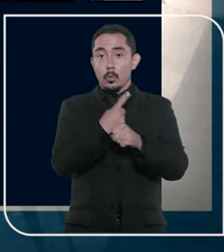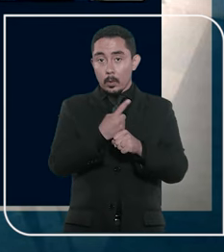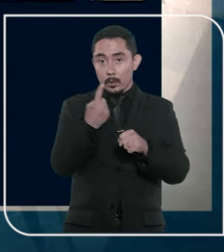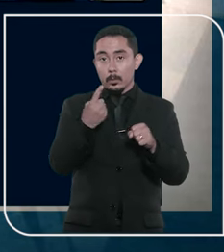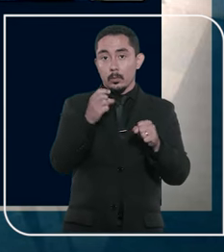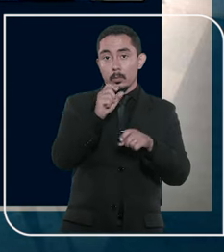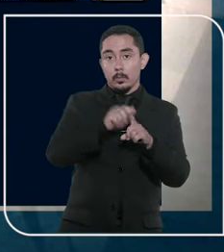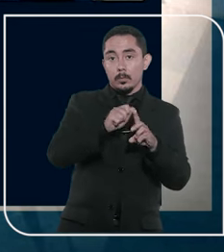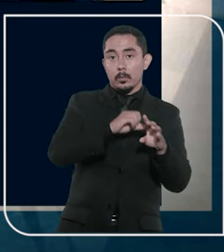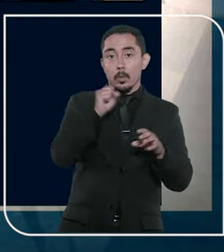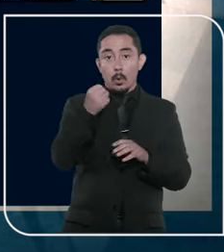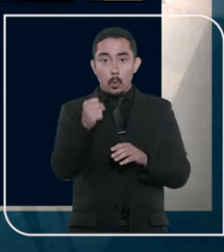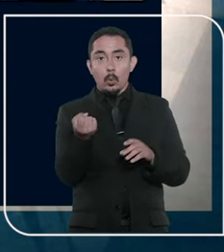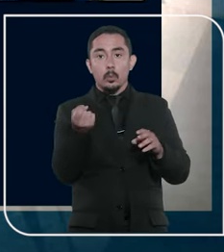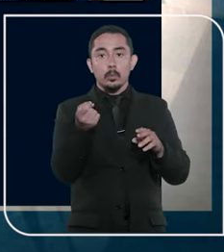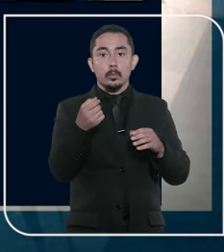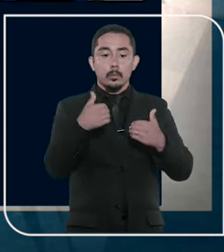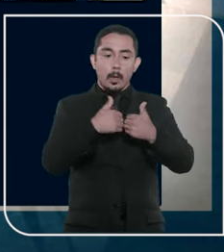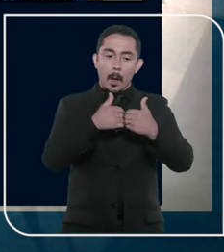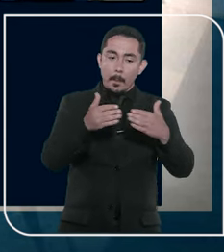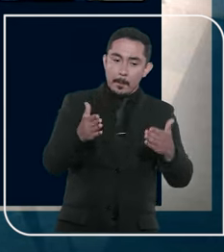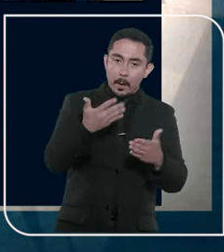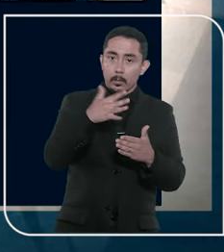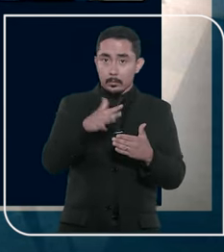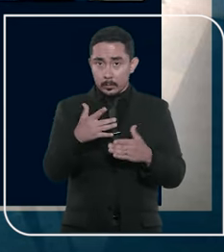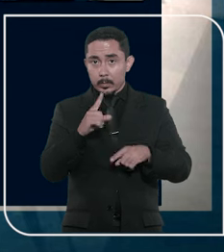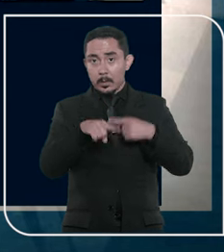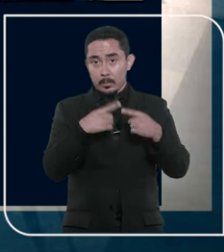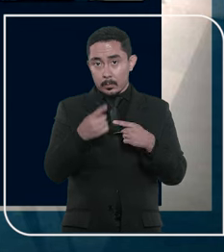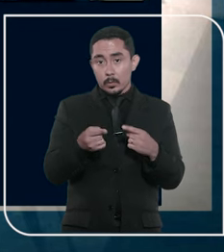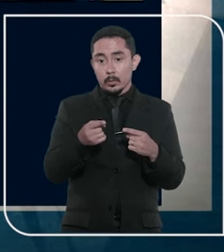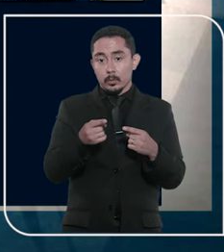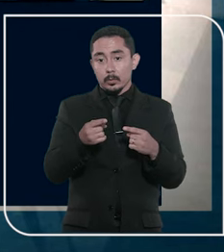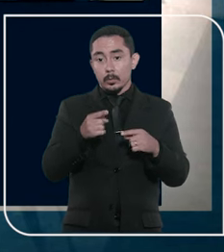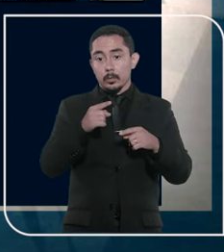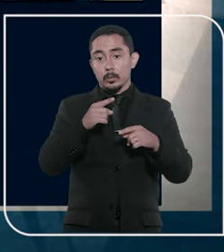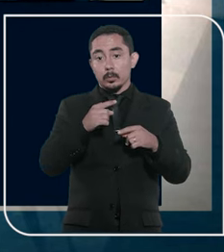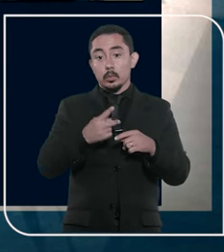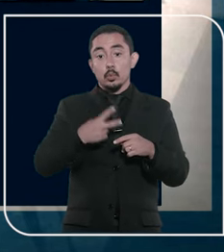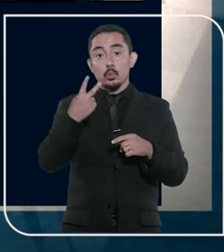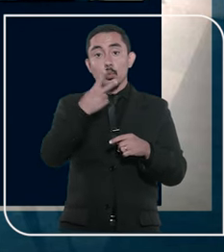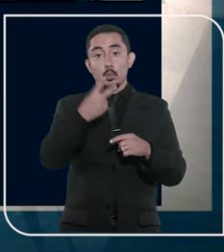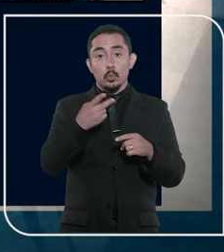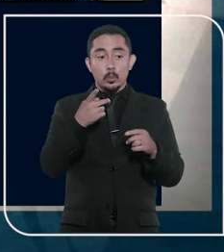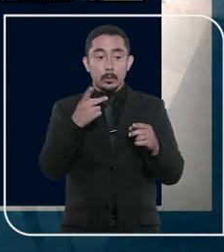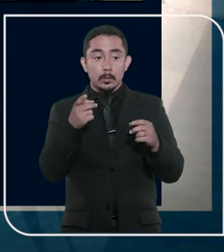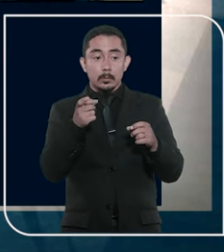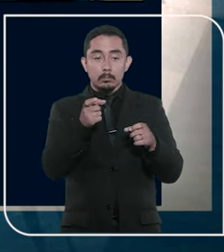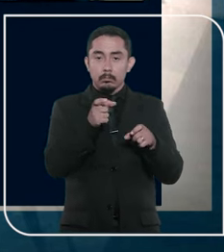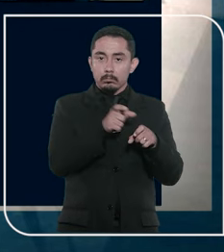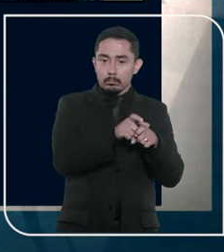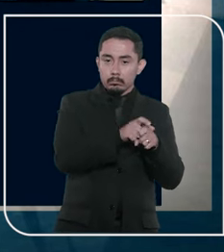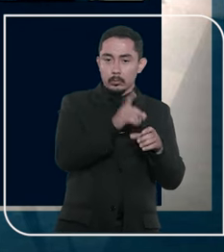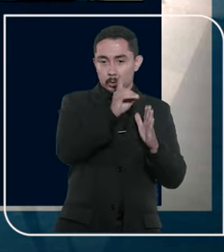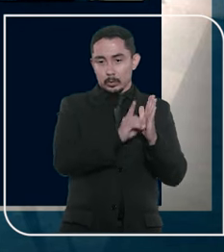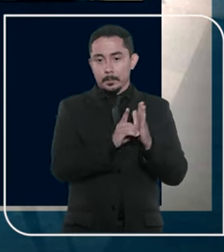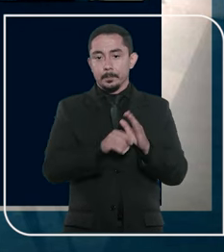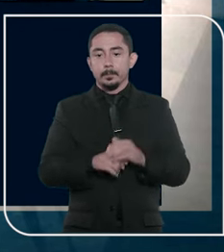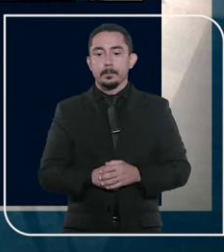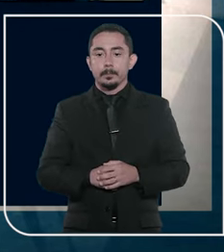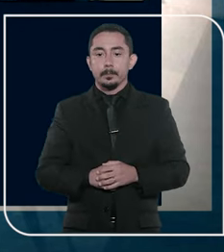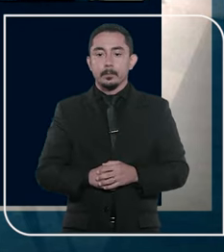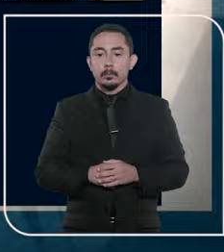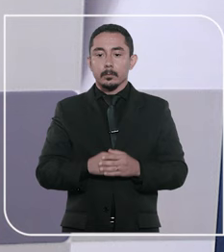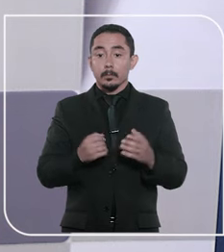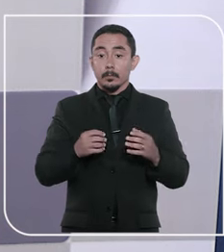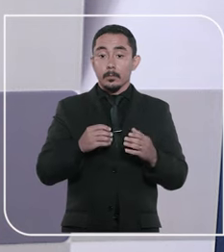reduzir a pena a um ano e oito meses de reclusão em regime inicial aberto e substituí-la por duas penas restritivas